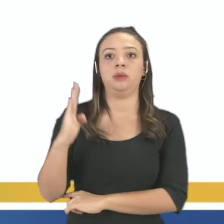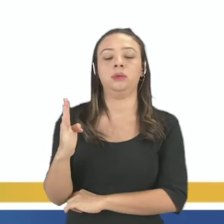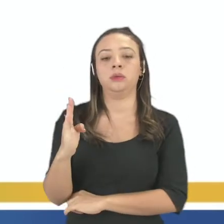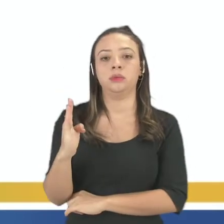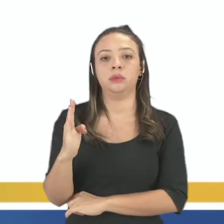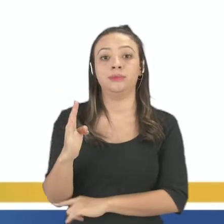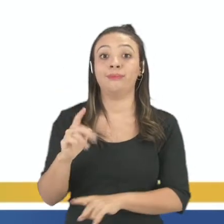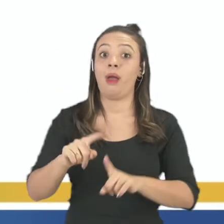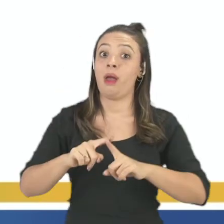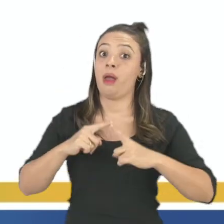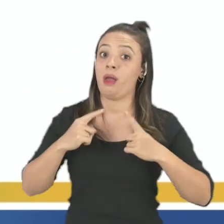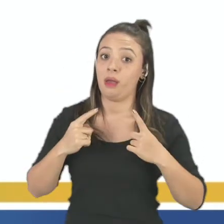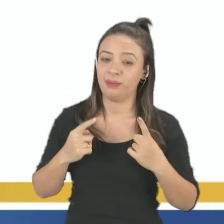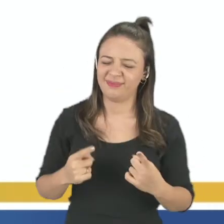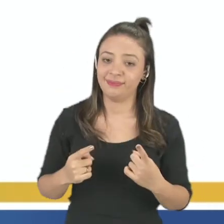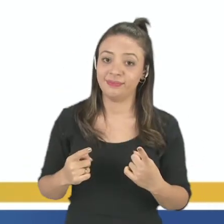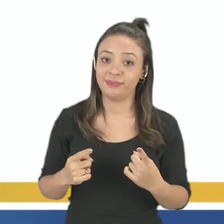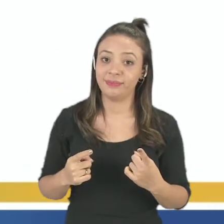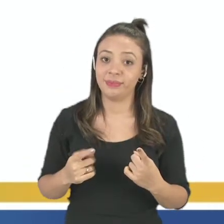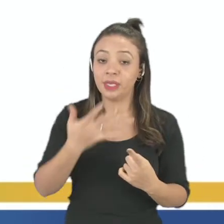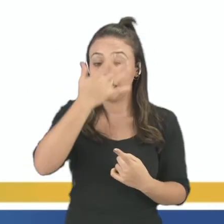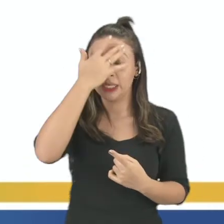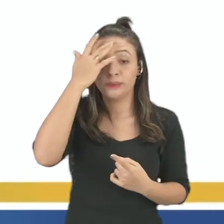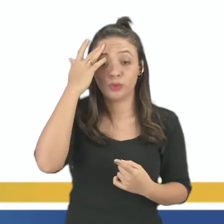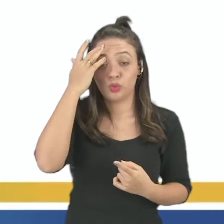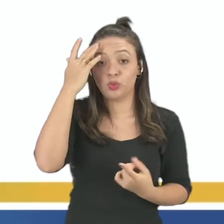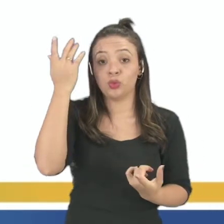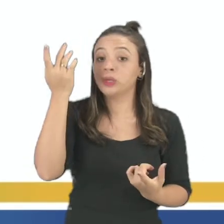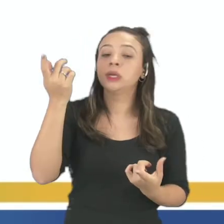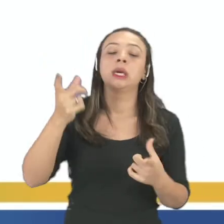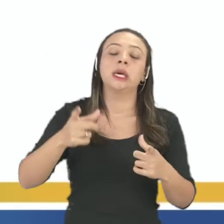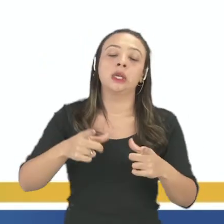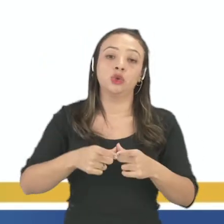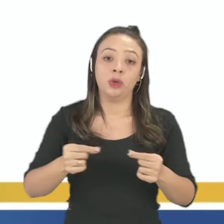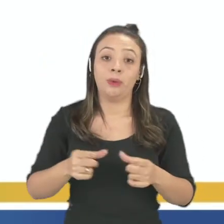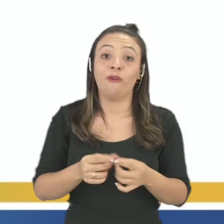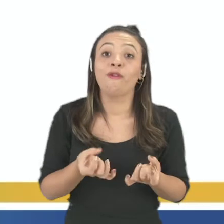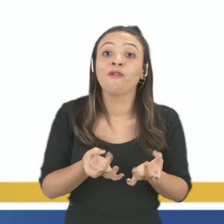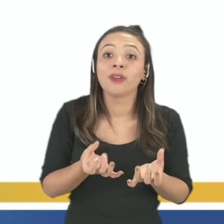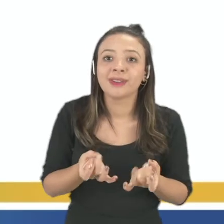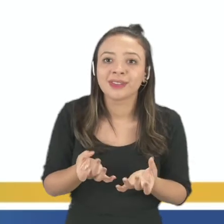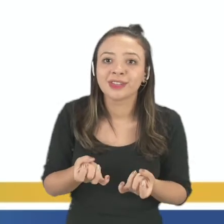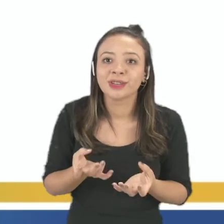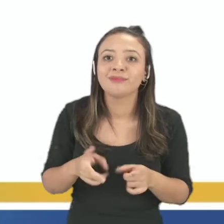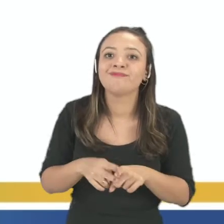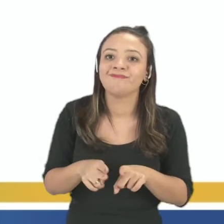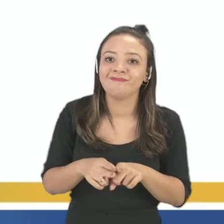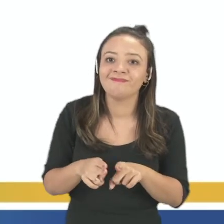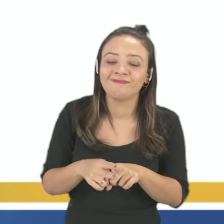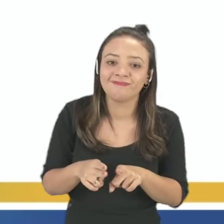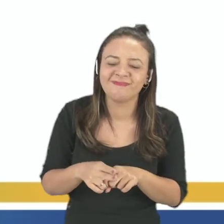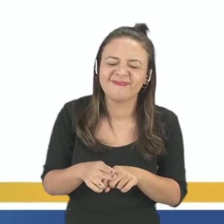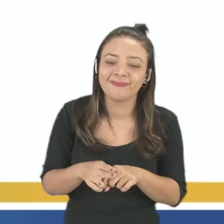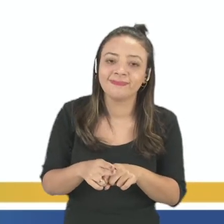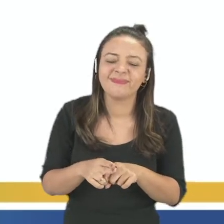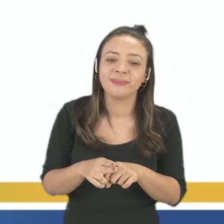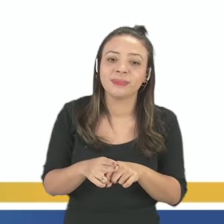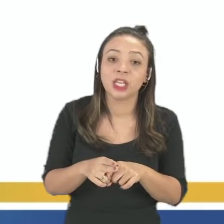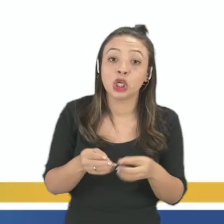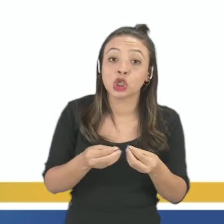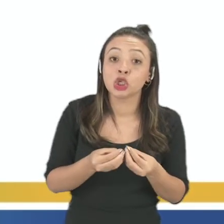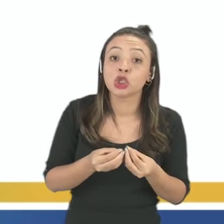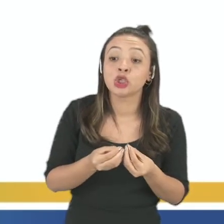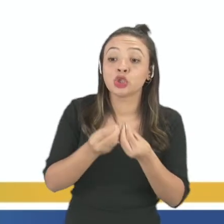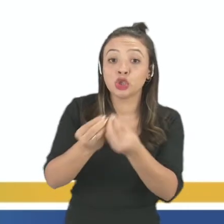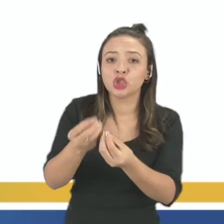Só que os asiáticos, no caso os japoneses, né? Vendiam esse produto, né? Mas não repassavam,